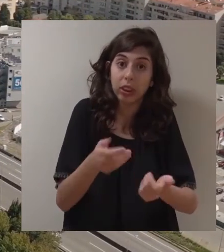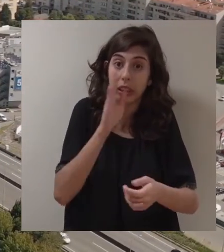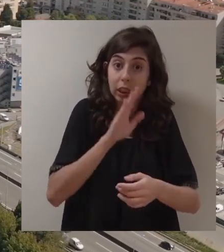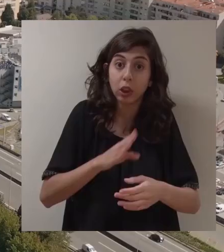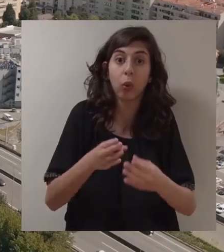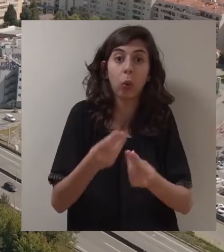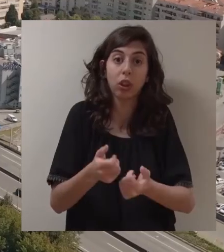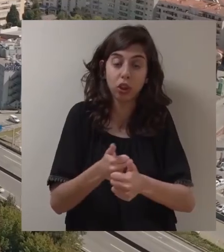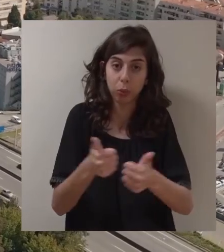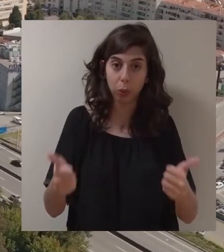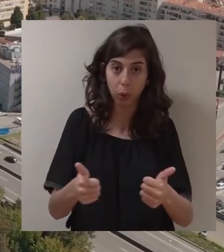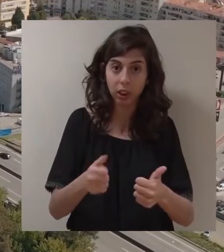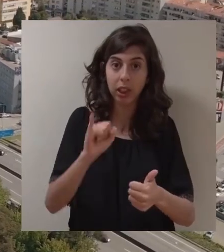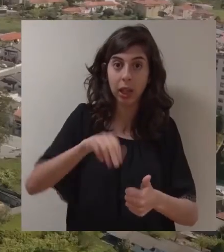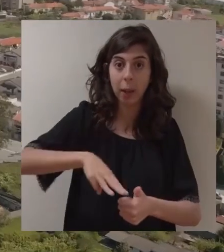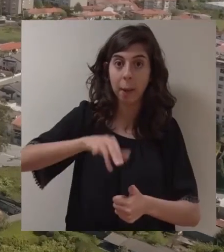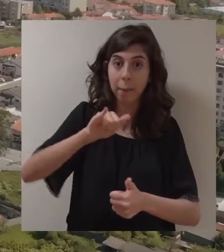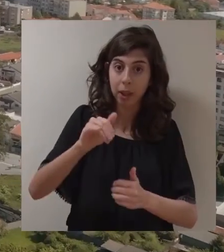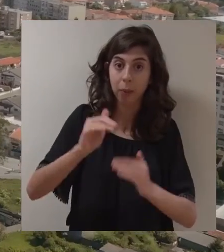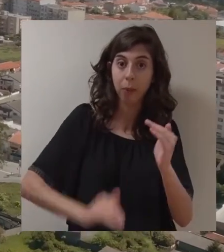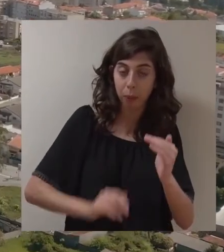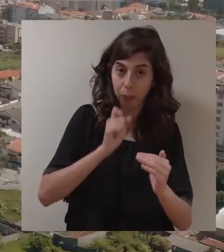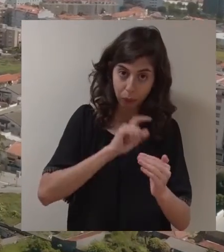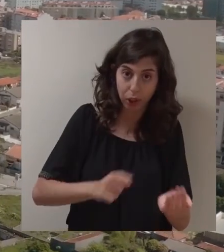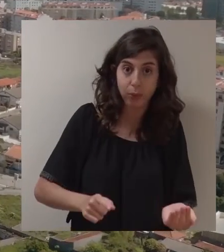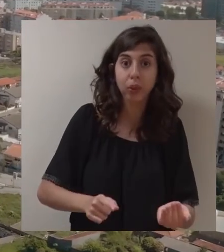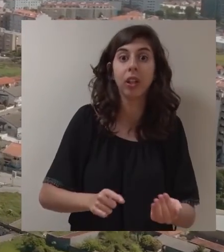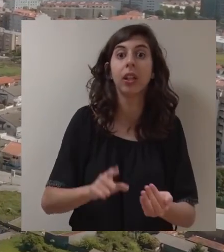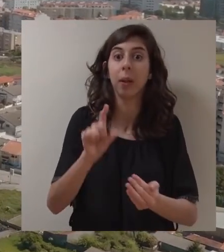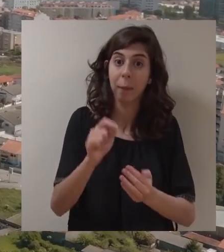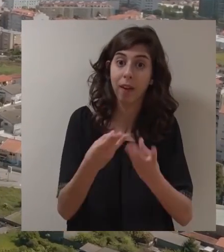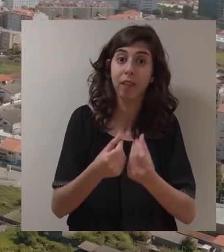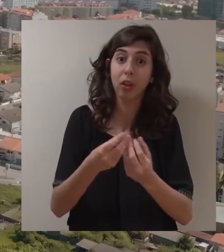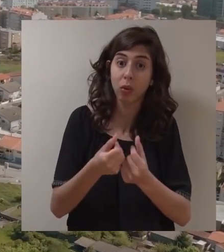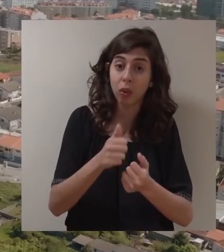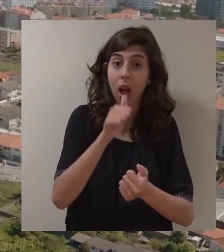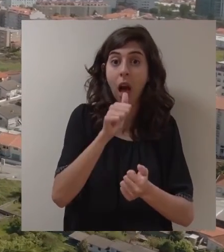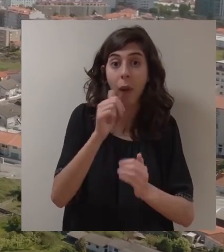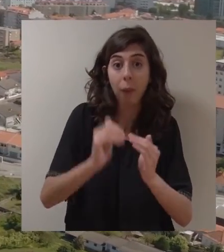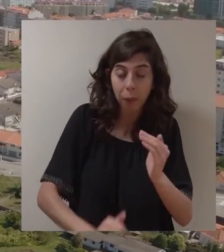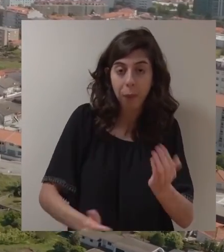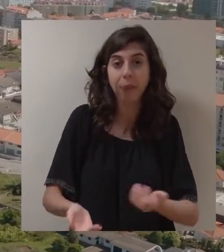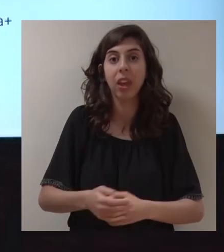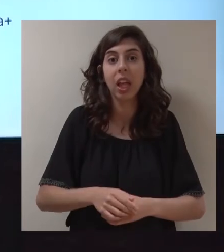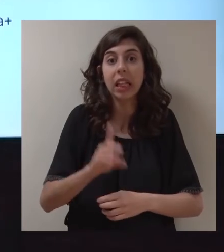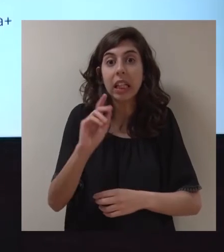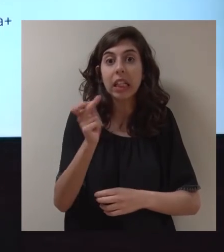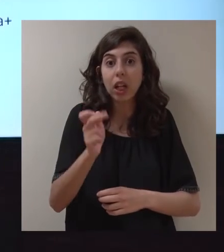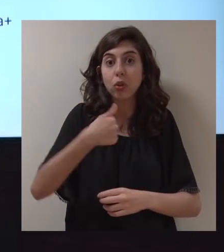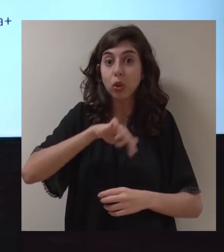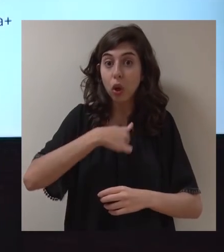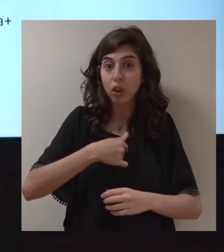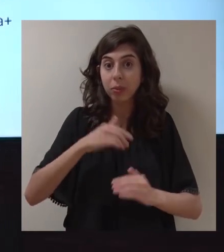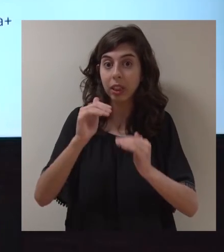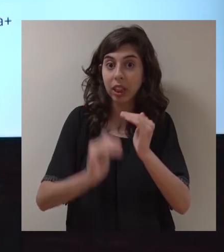boas contas, temos mais condições para baixar o IMI. Com boas contas, temos mais condições para baixar a fatura da água. E, na verdade, nestes